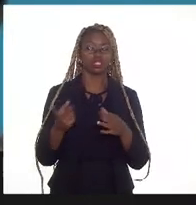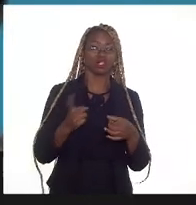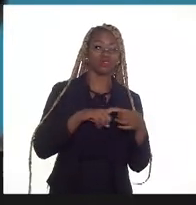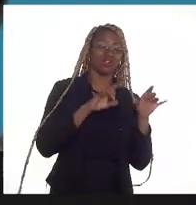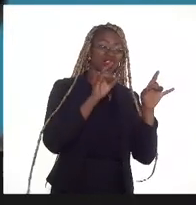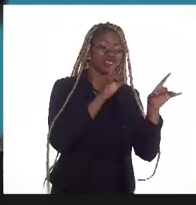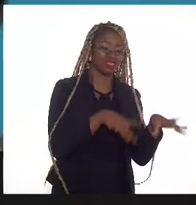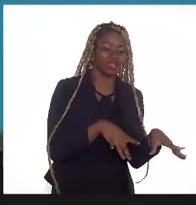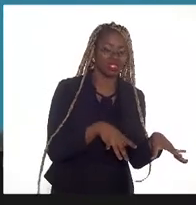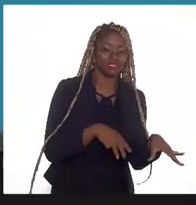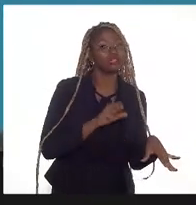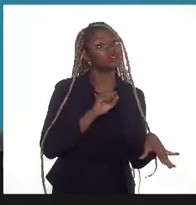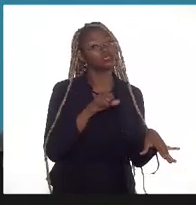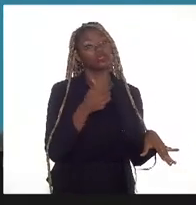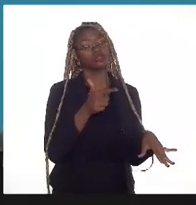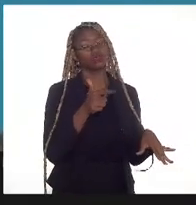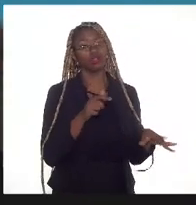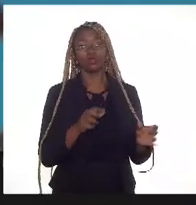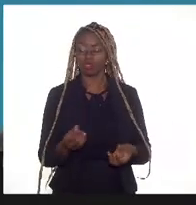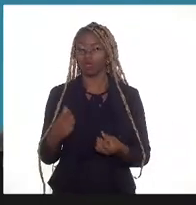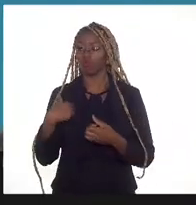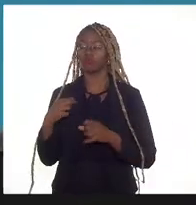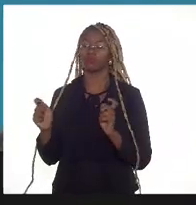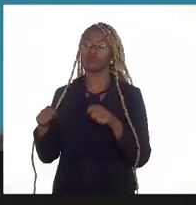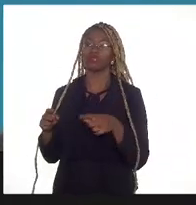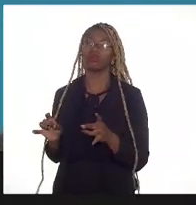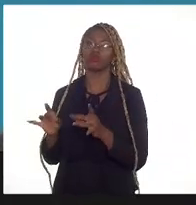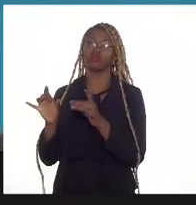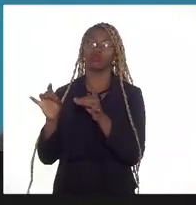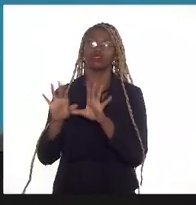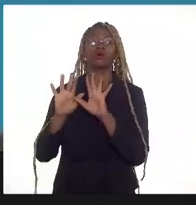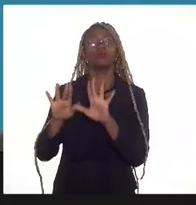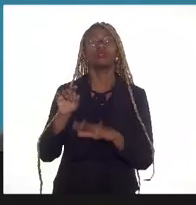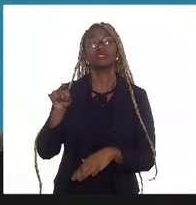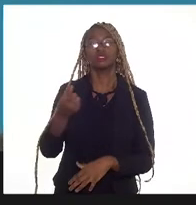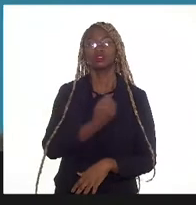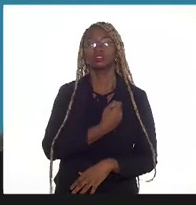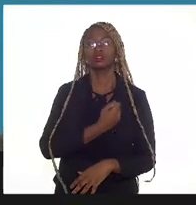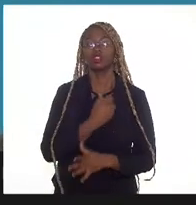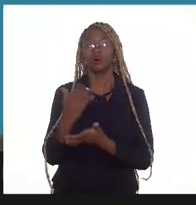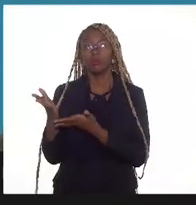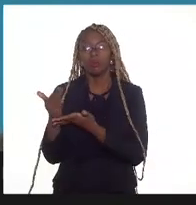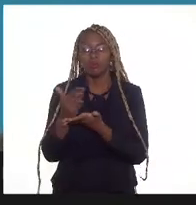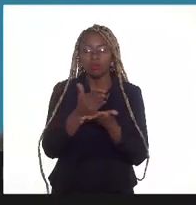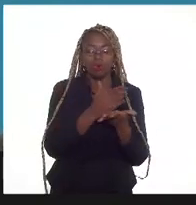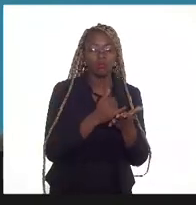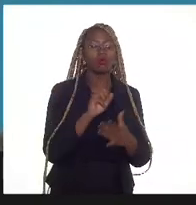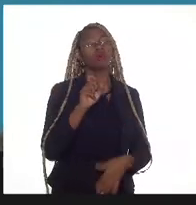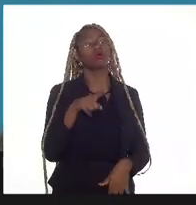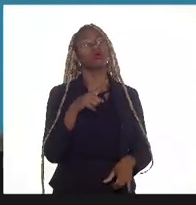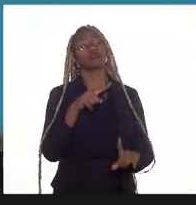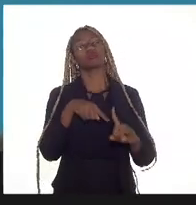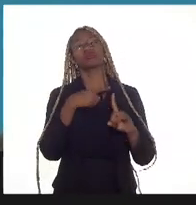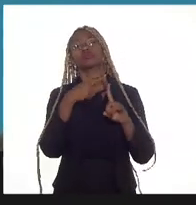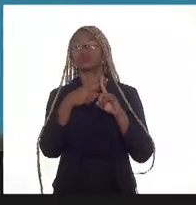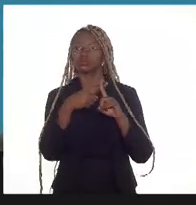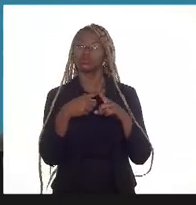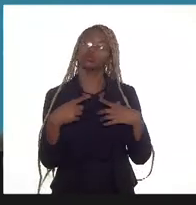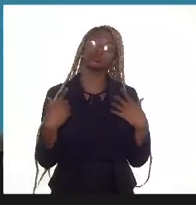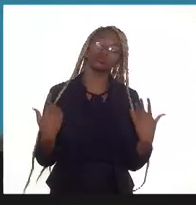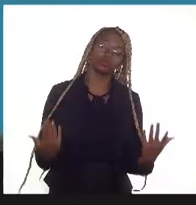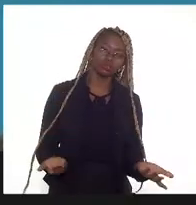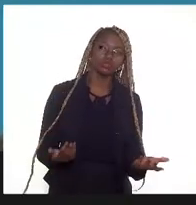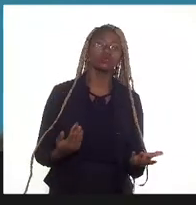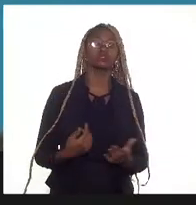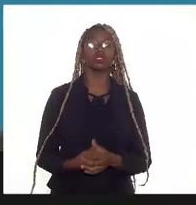fosse ele estaria sendo vendido e esse número de arrecadação é positivo, então a reenjeção